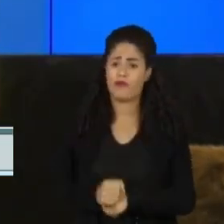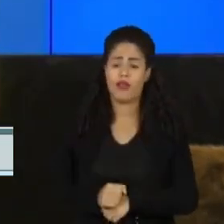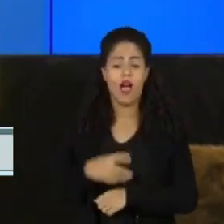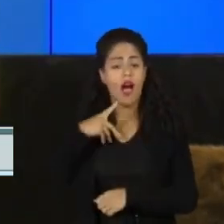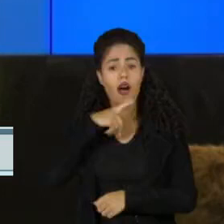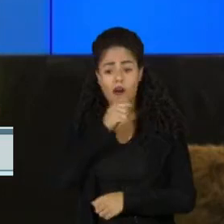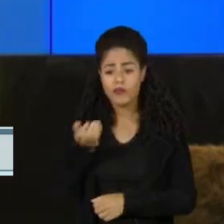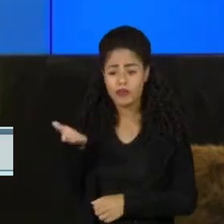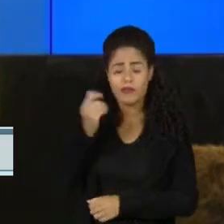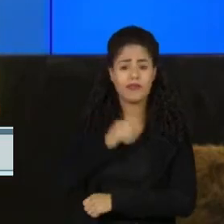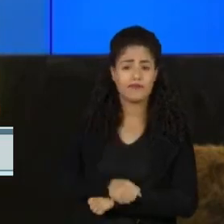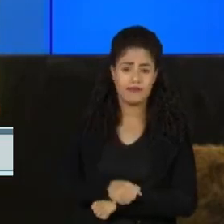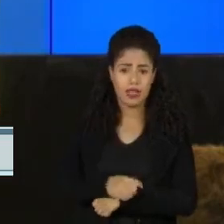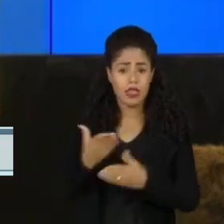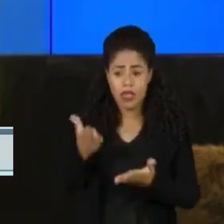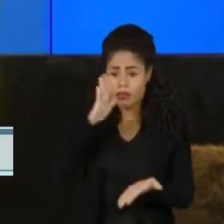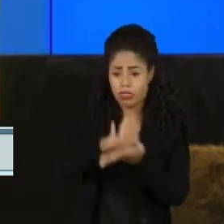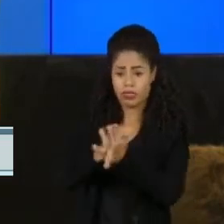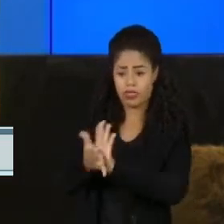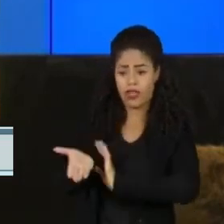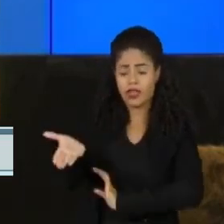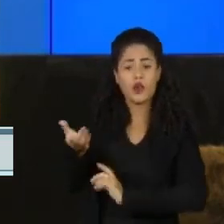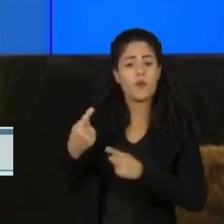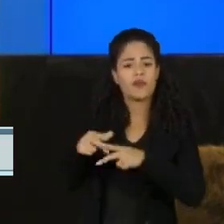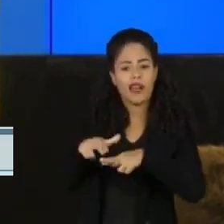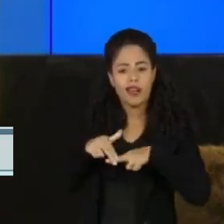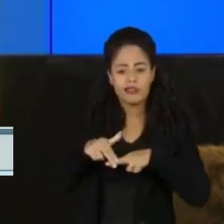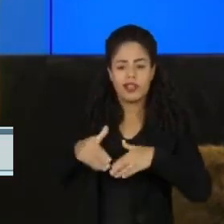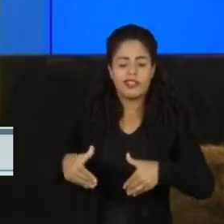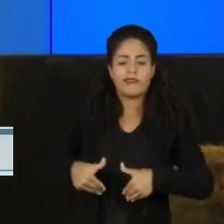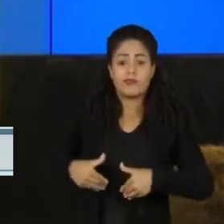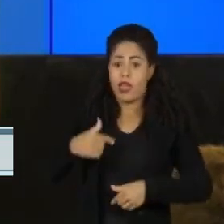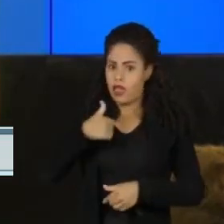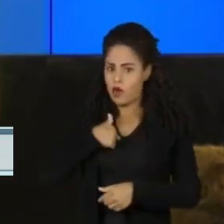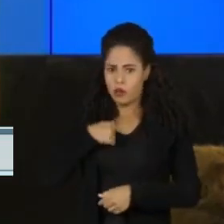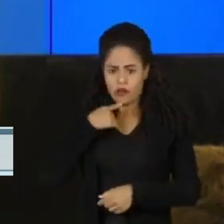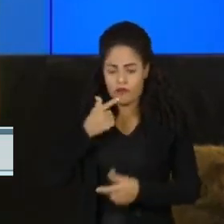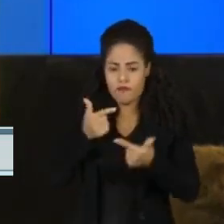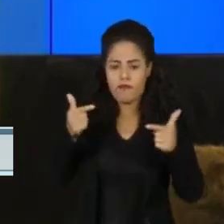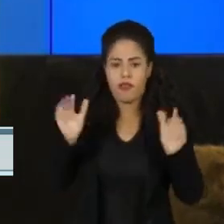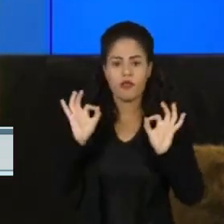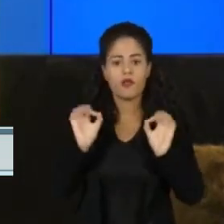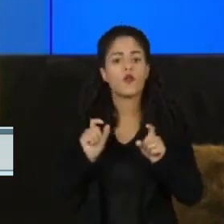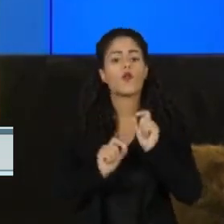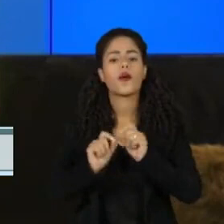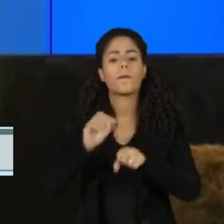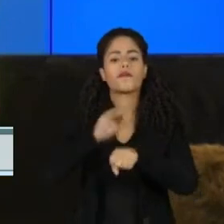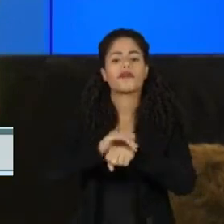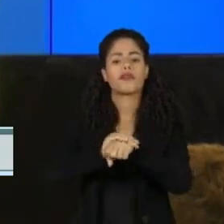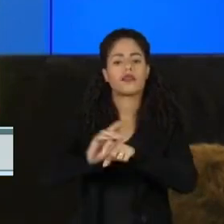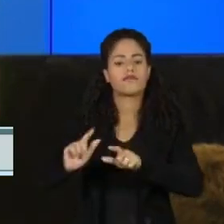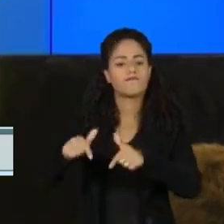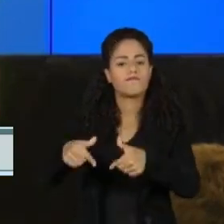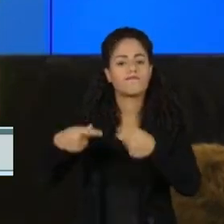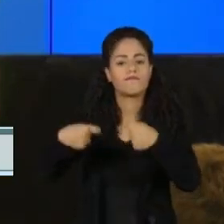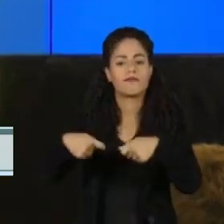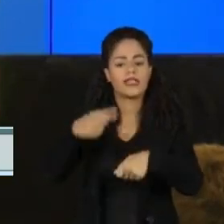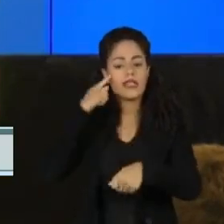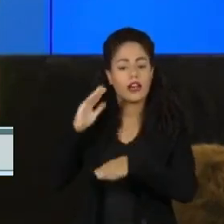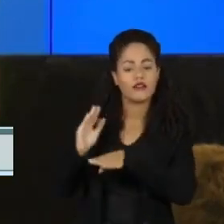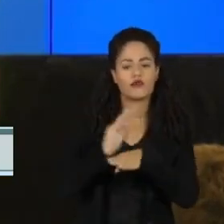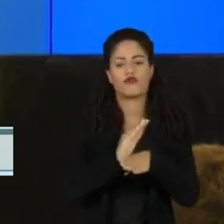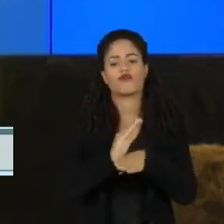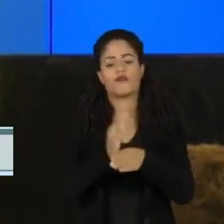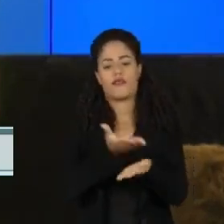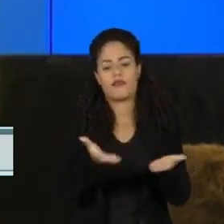de conduzir efetermínio de um povo. E por isso eu não tenho nenhuma dúvida técnica, embora evidentemente não me caiba julgar,